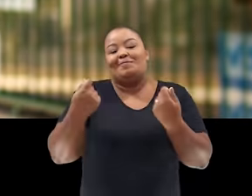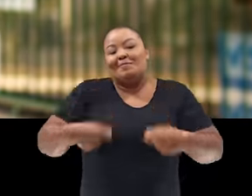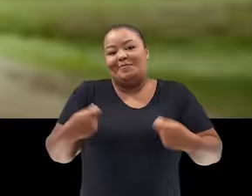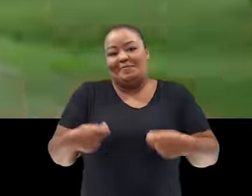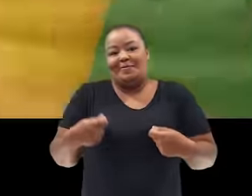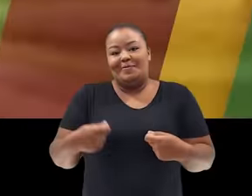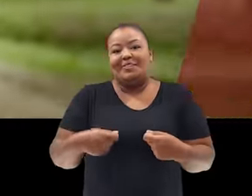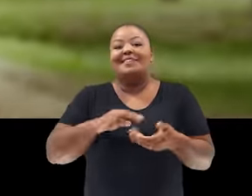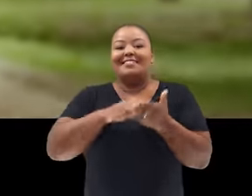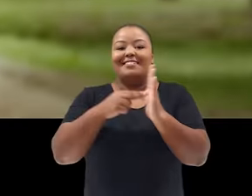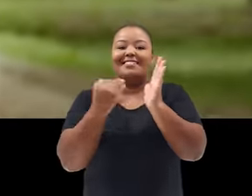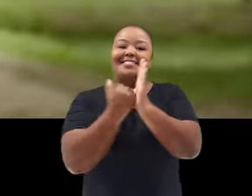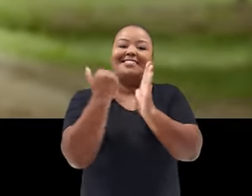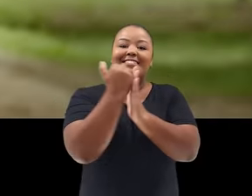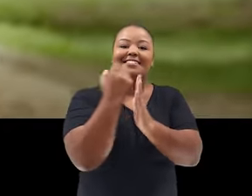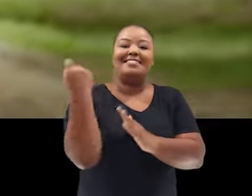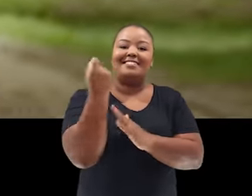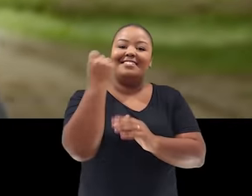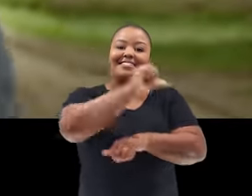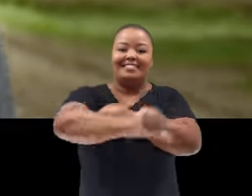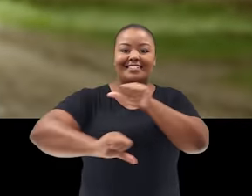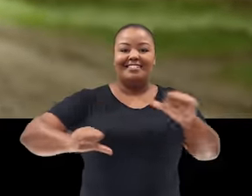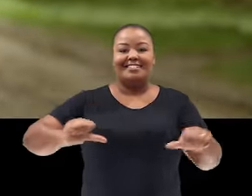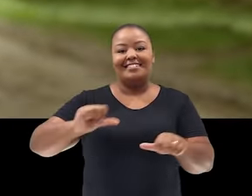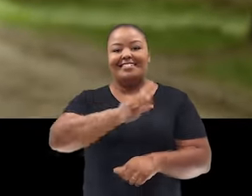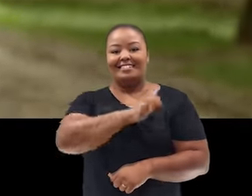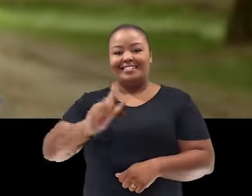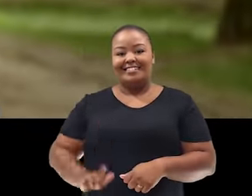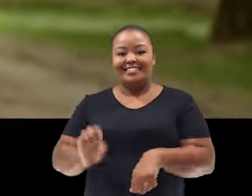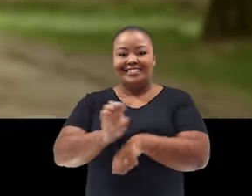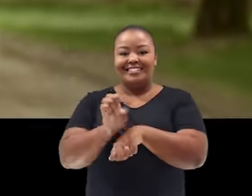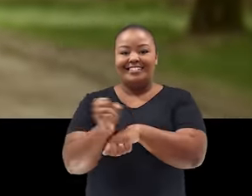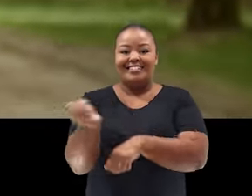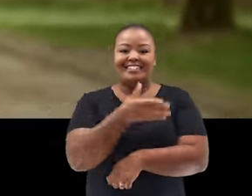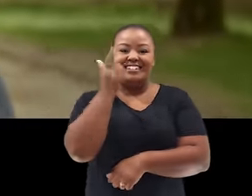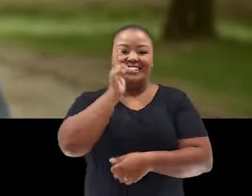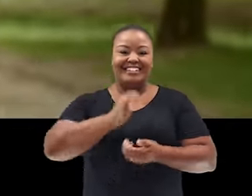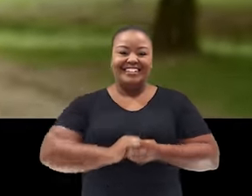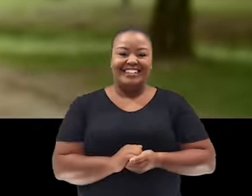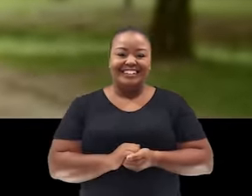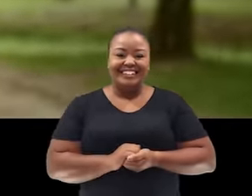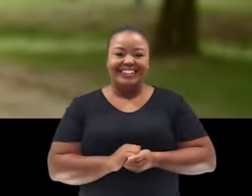a gente precisa. Isso é avançar. O Rio Grande do Sul virou o jogo. Governo do Estado. Novas façanhas. Governo Novas